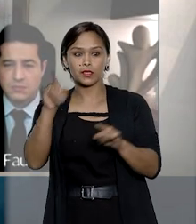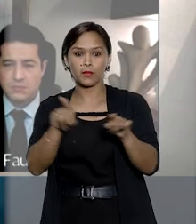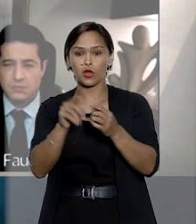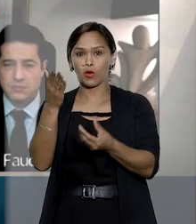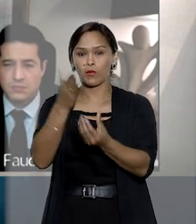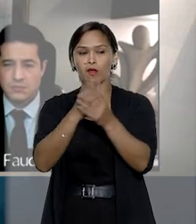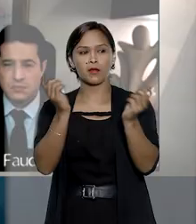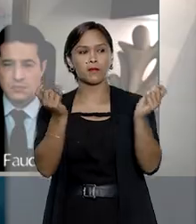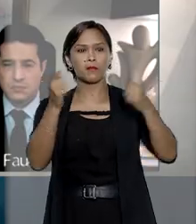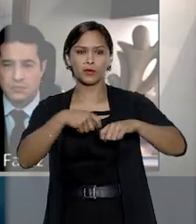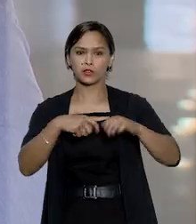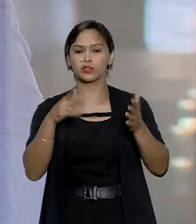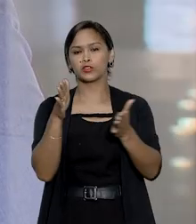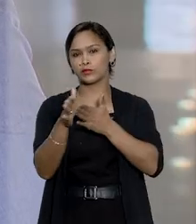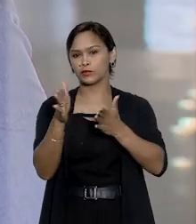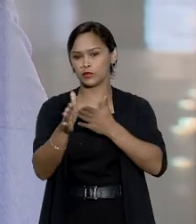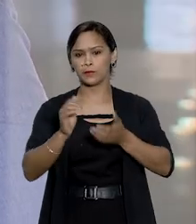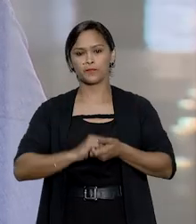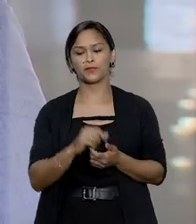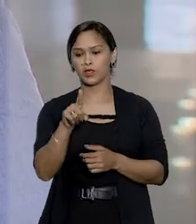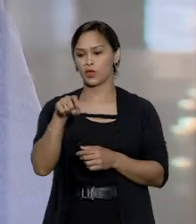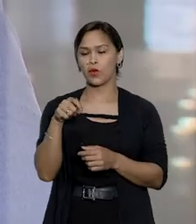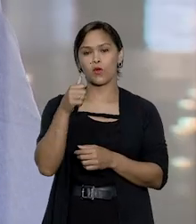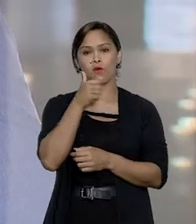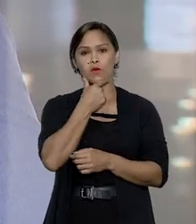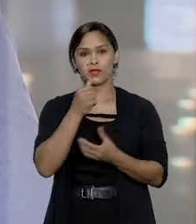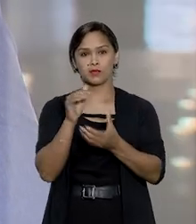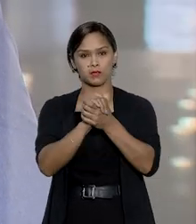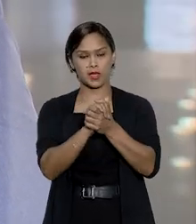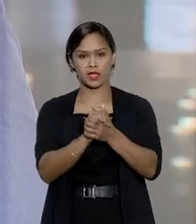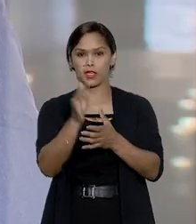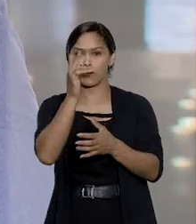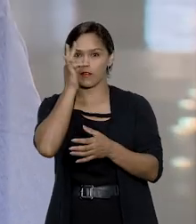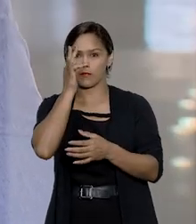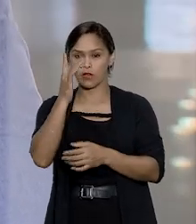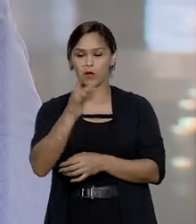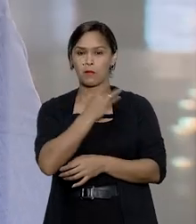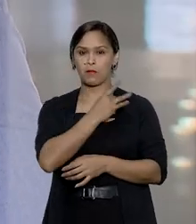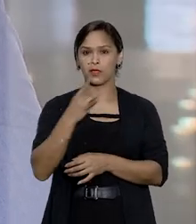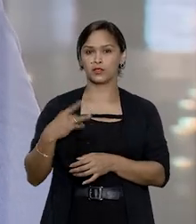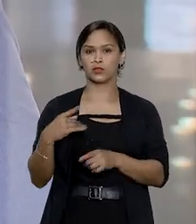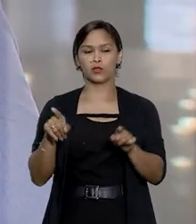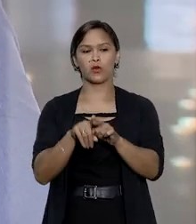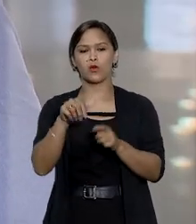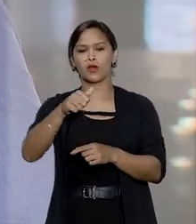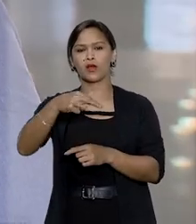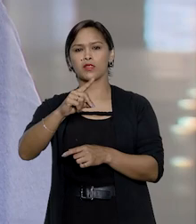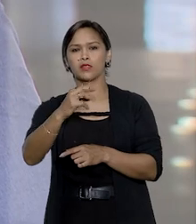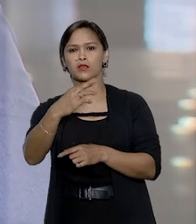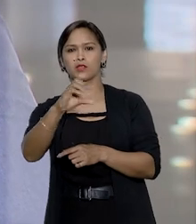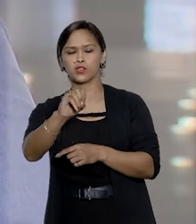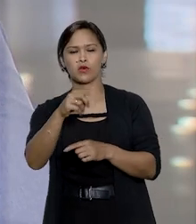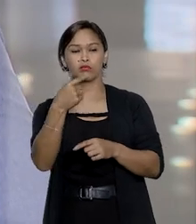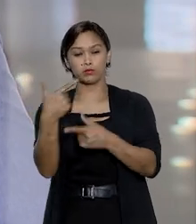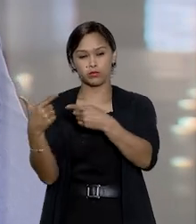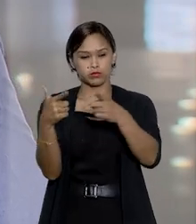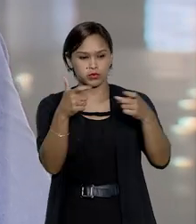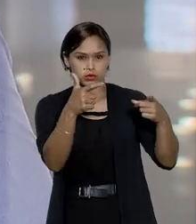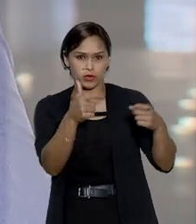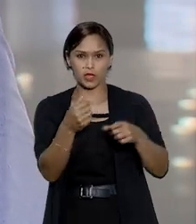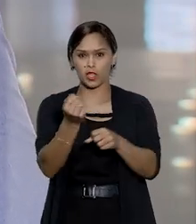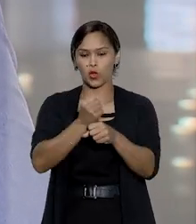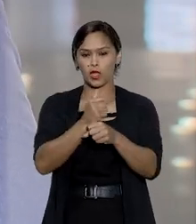na possibilidade de fuga. O ex-marido de Flor de Lis, o pastor Anderson do Carmo, foi executado a tiros em